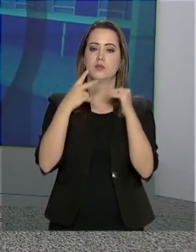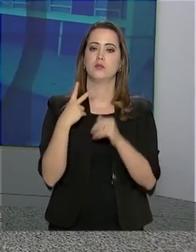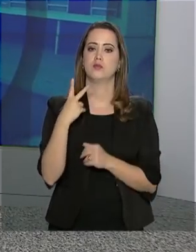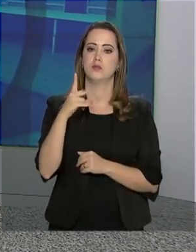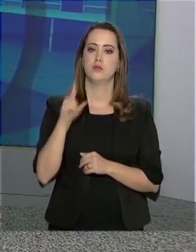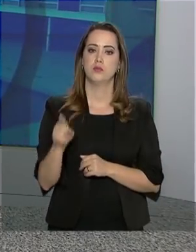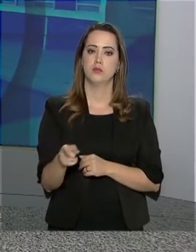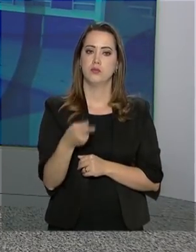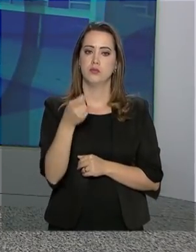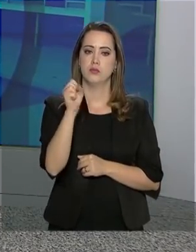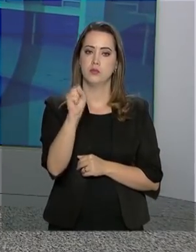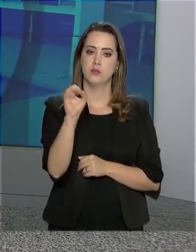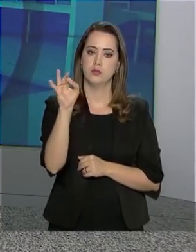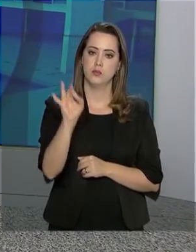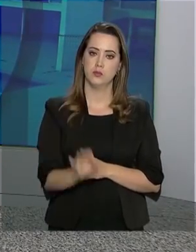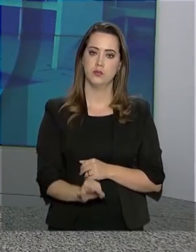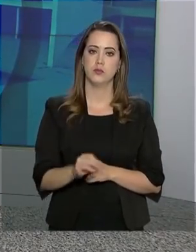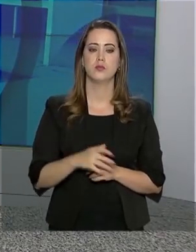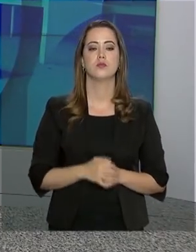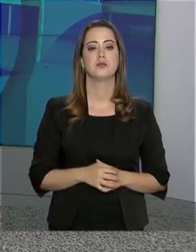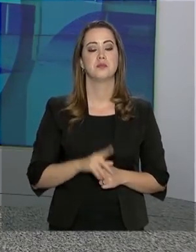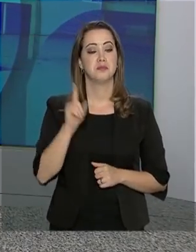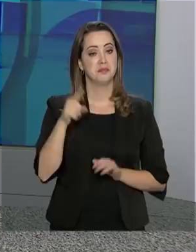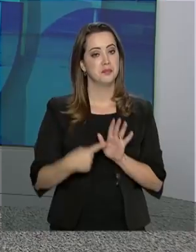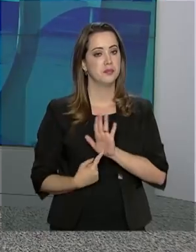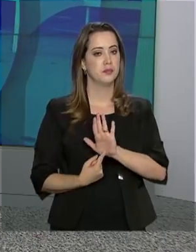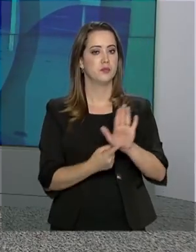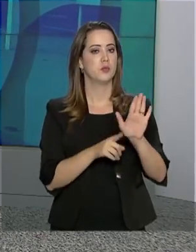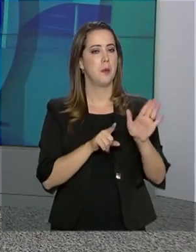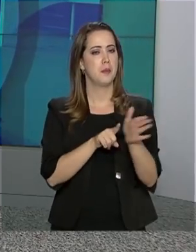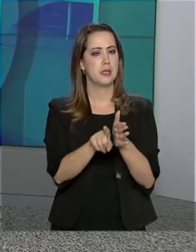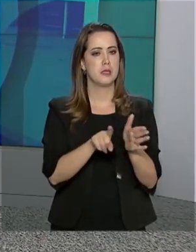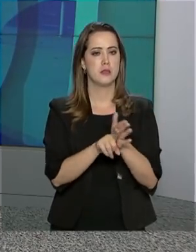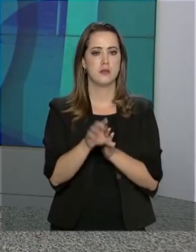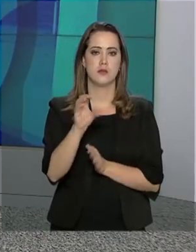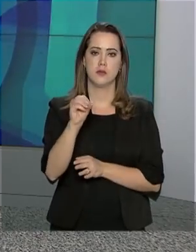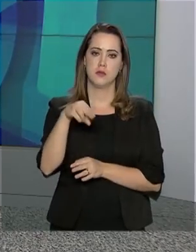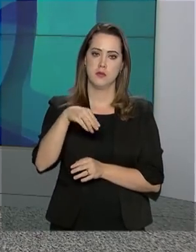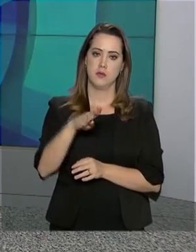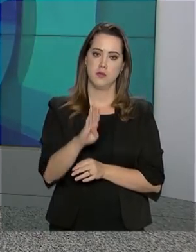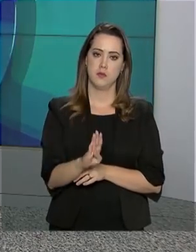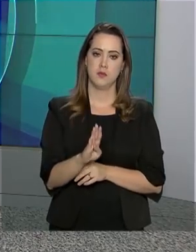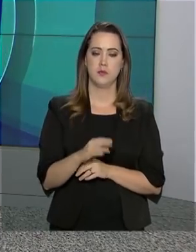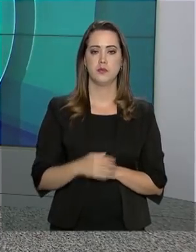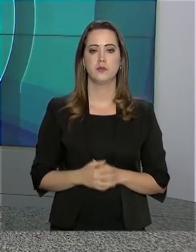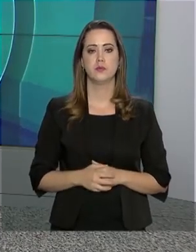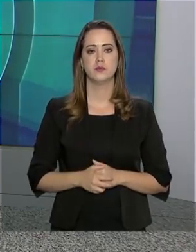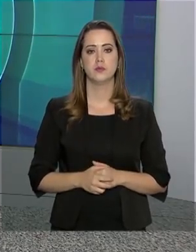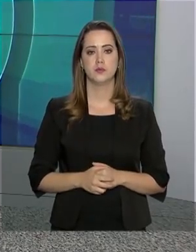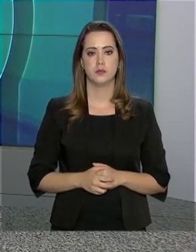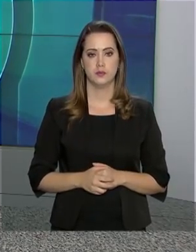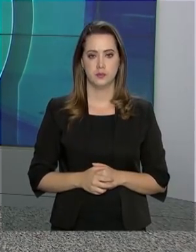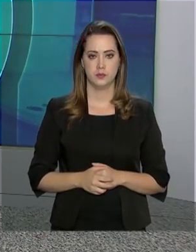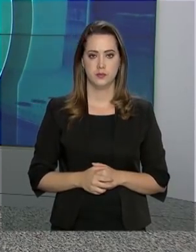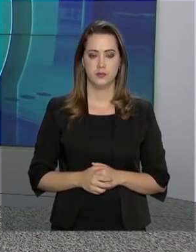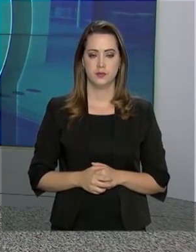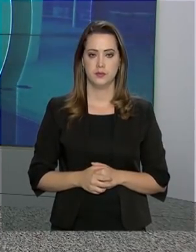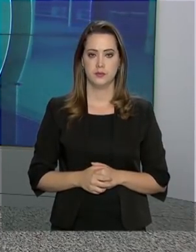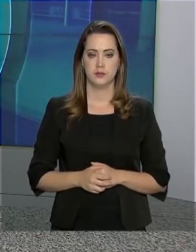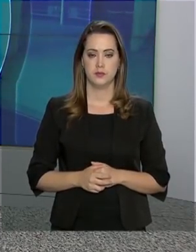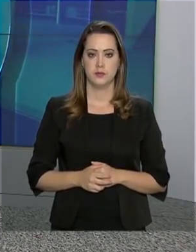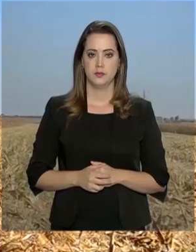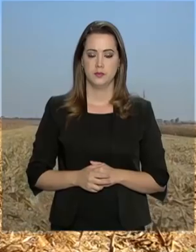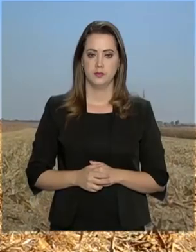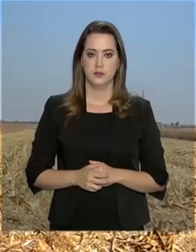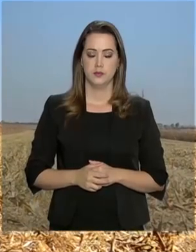Um crescimento de 2,8%. É o que mostra o levantamento da Companhia Nacional de Abastecimento, a Conab.